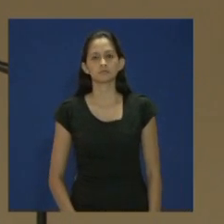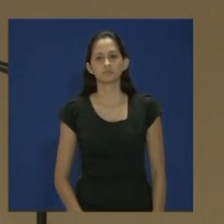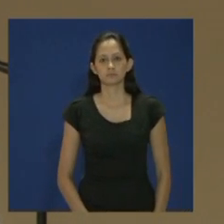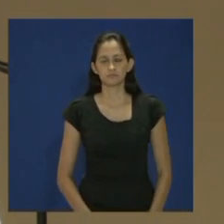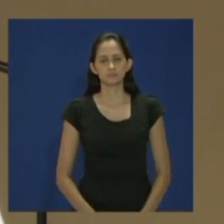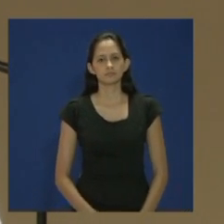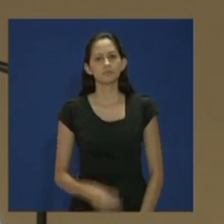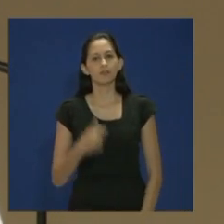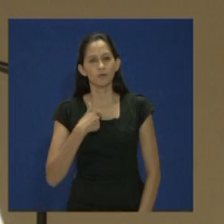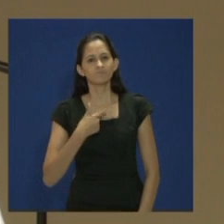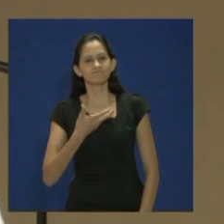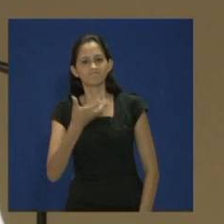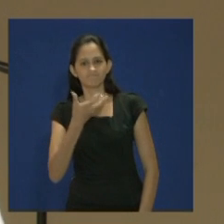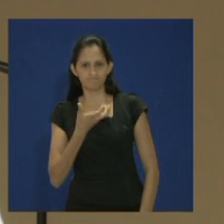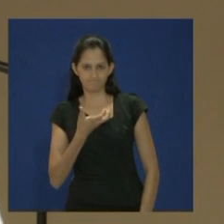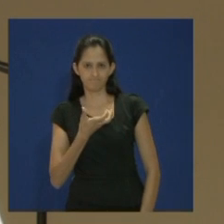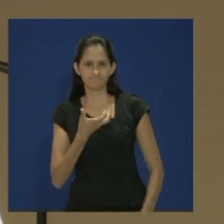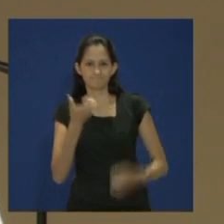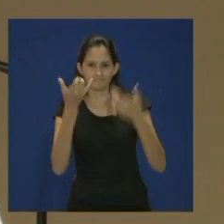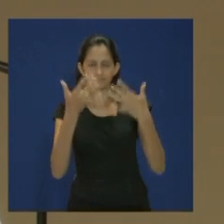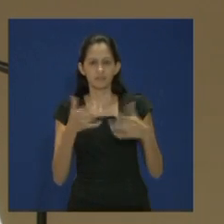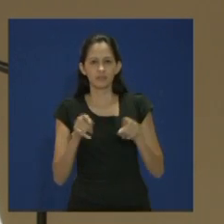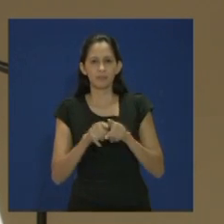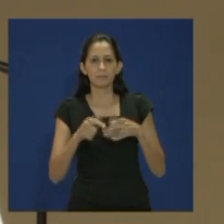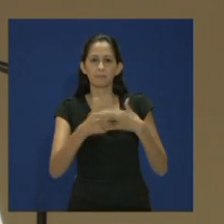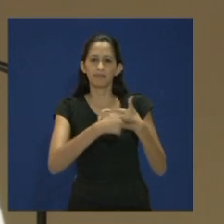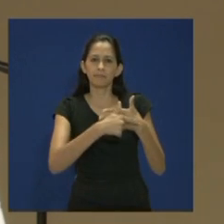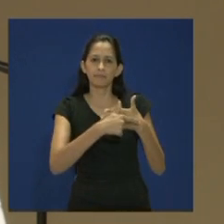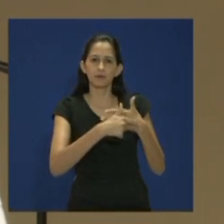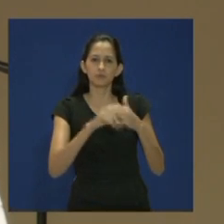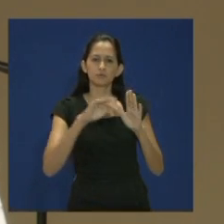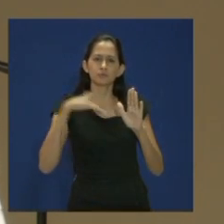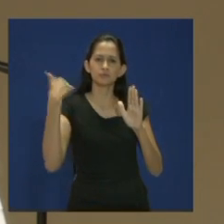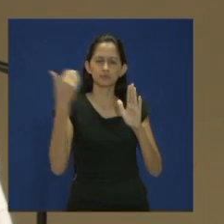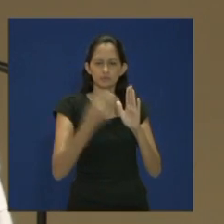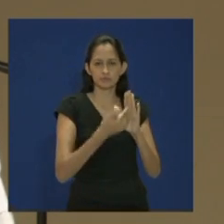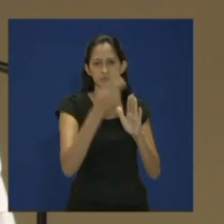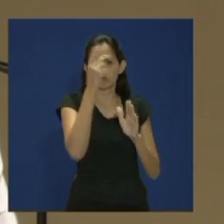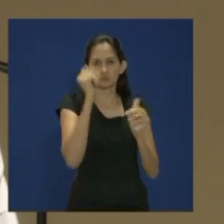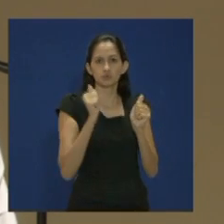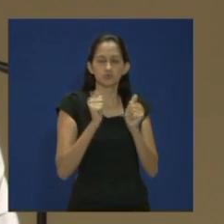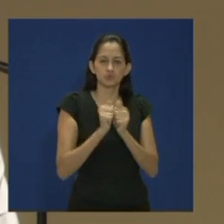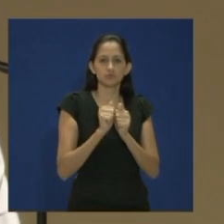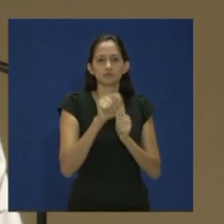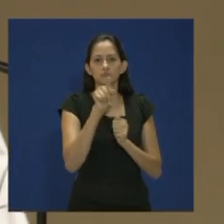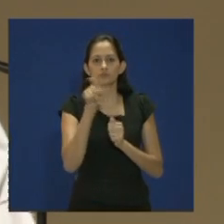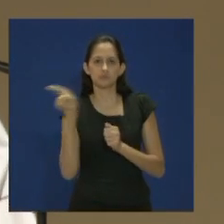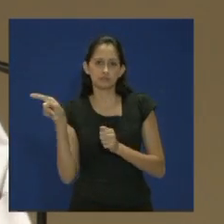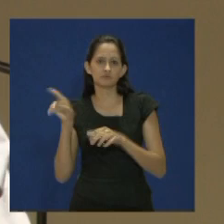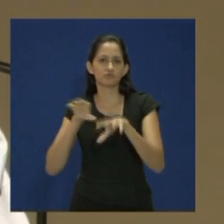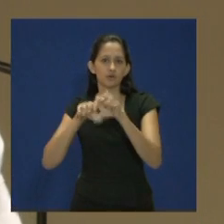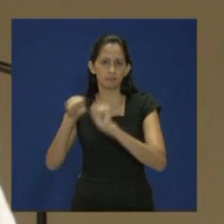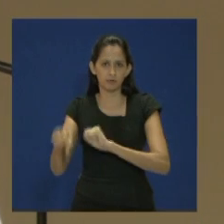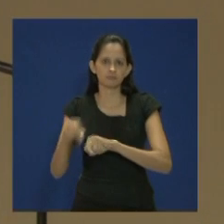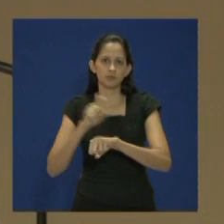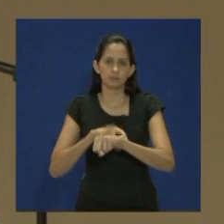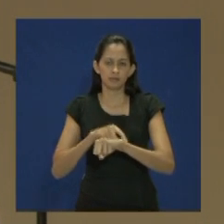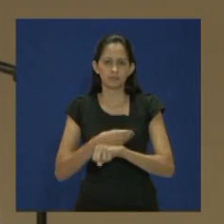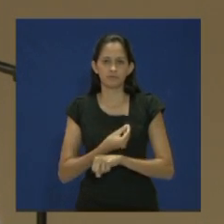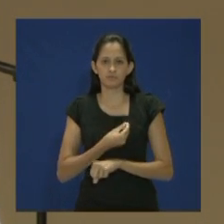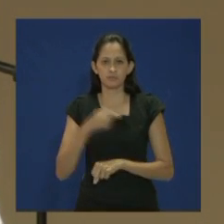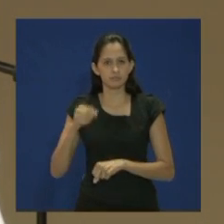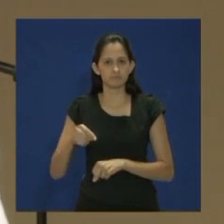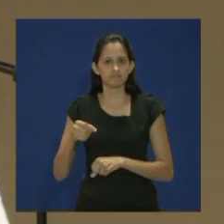Gostaria de destacar o papel de todos aqueles que estiveram junto de vocês, formandos durante essa passagem pela